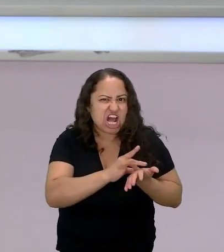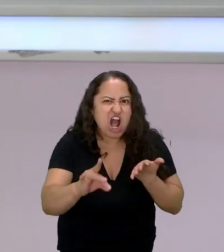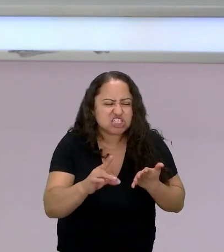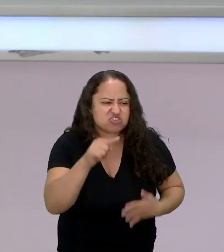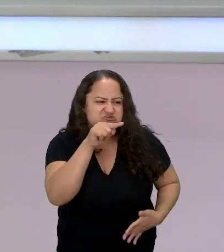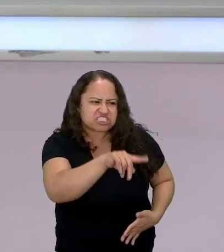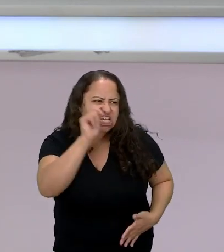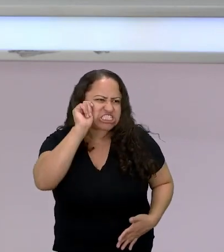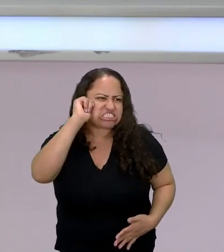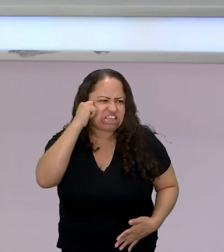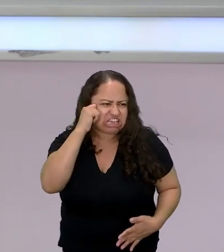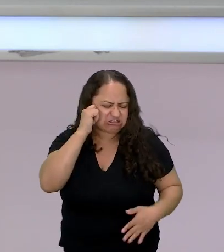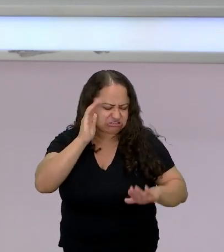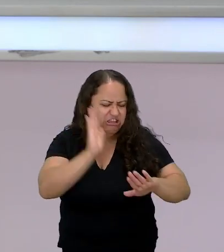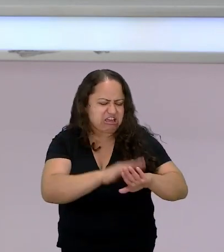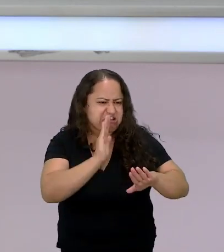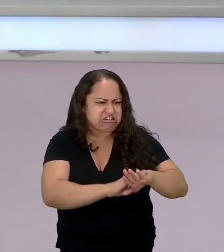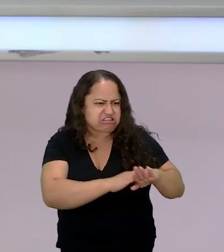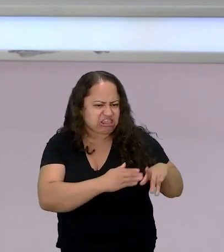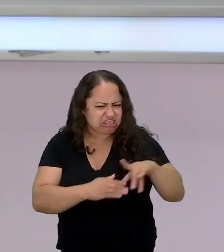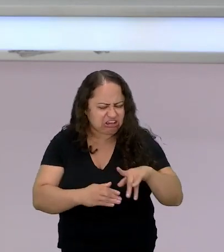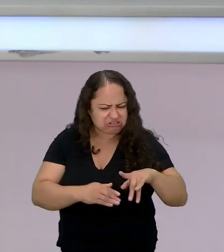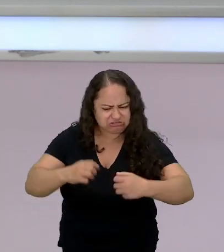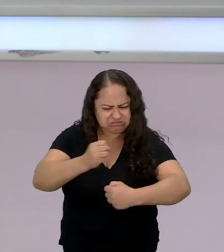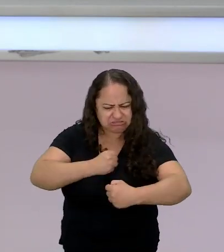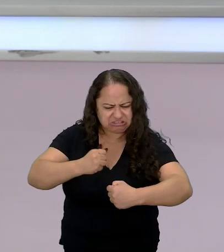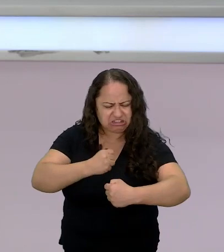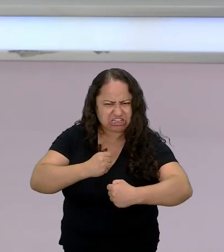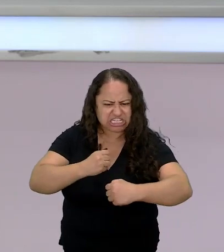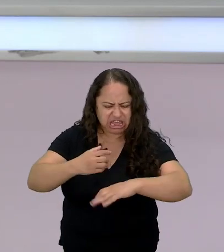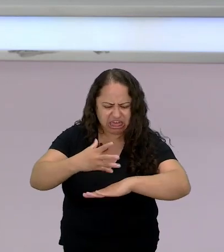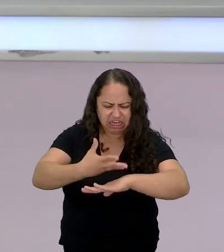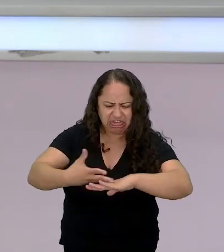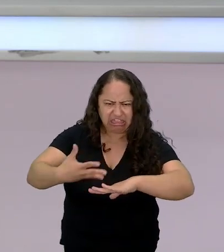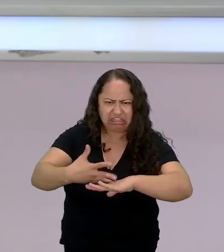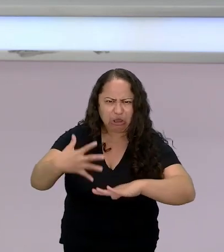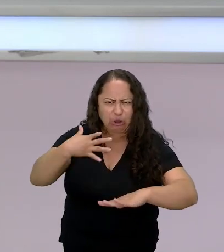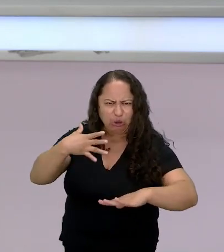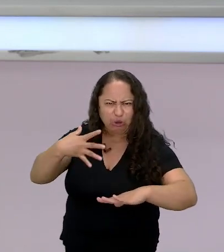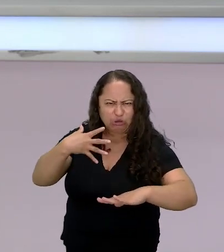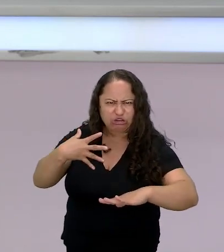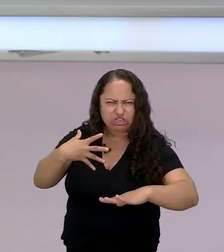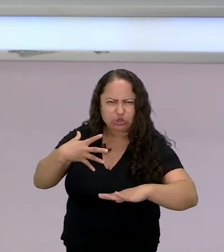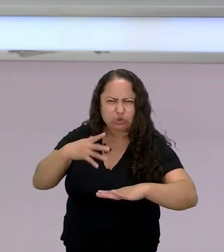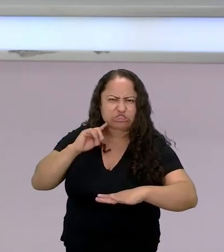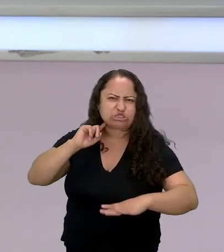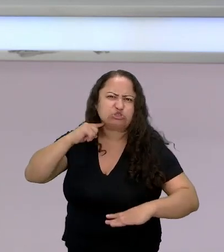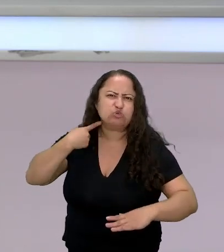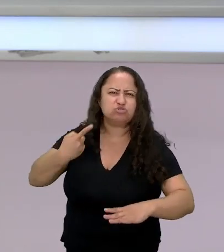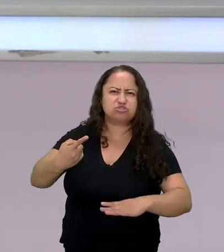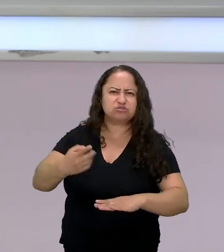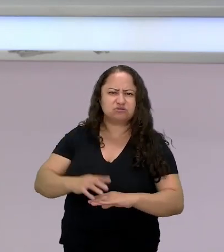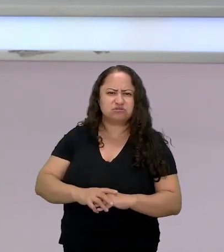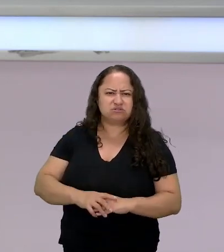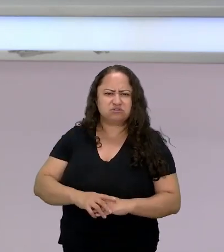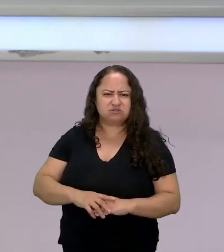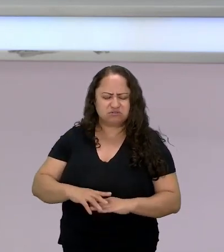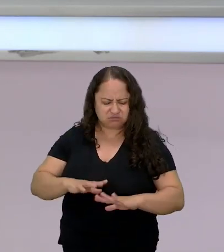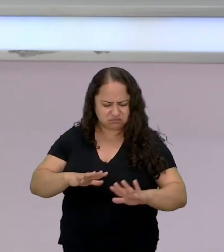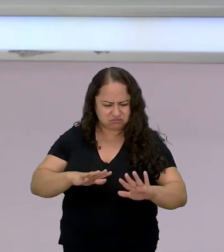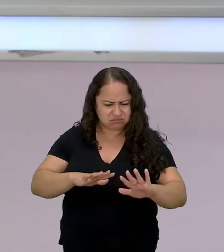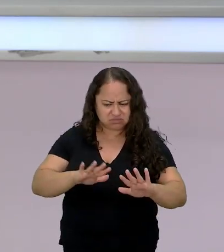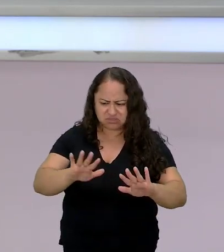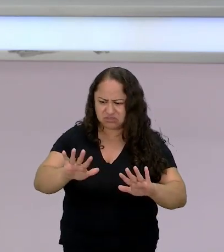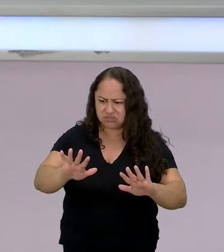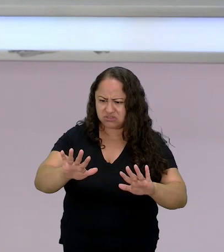com suas mãos de interior descolorido e seroso aí ela diz eu olhei minhas palmas